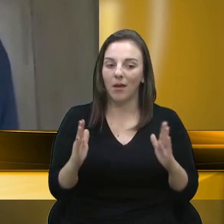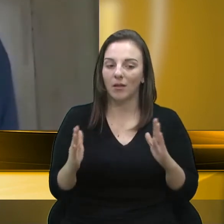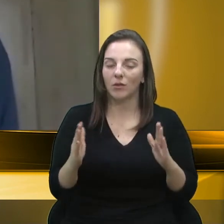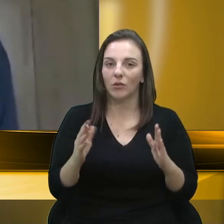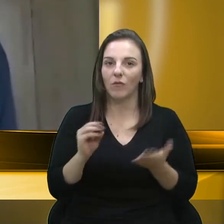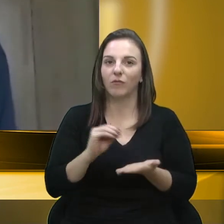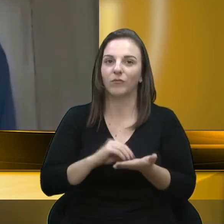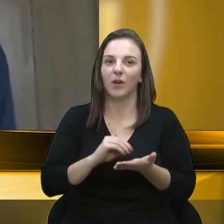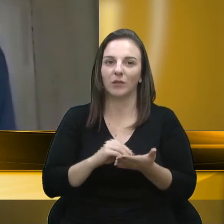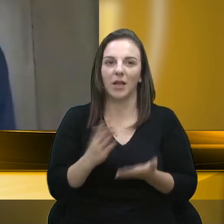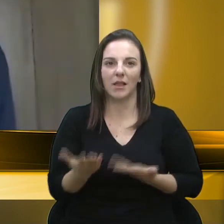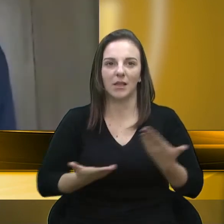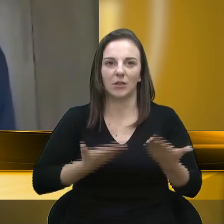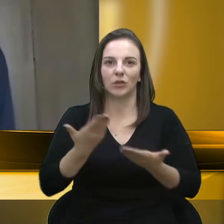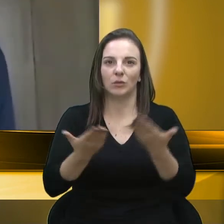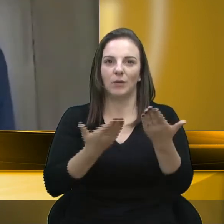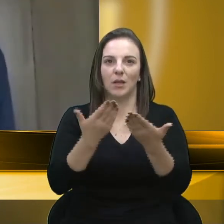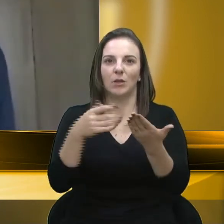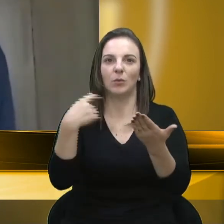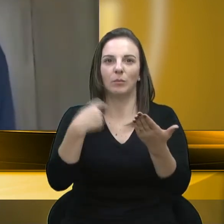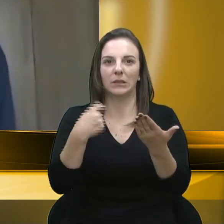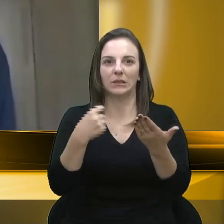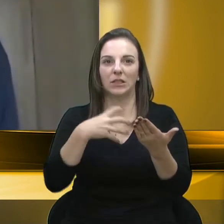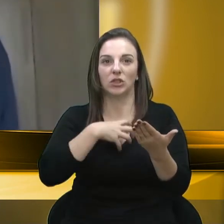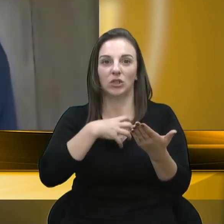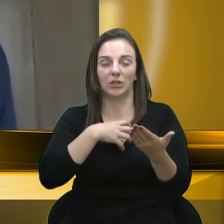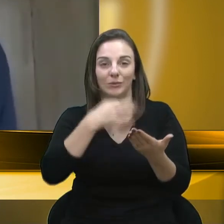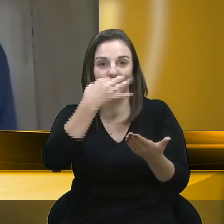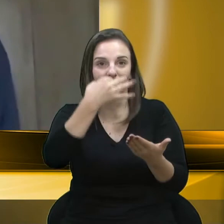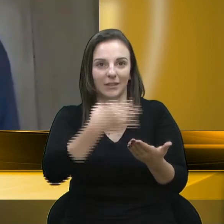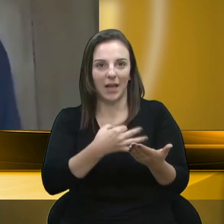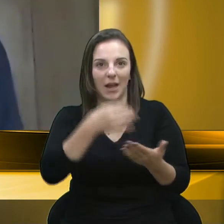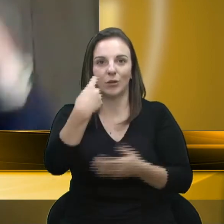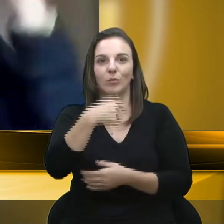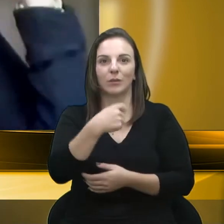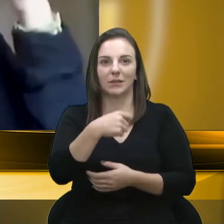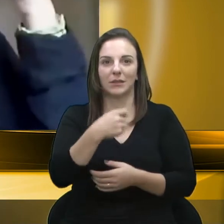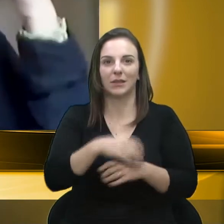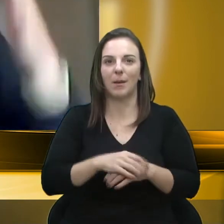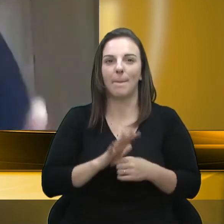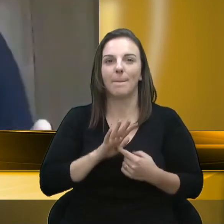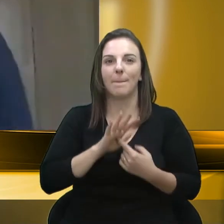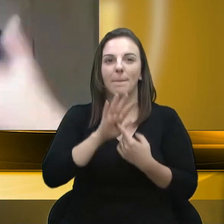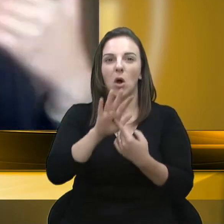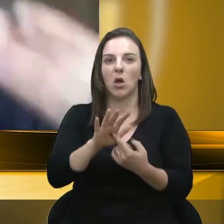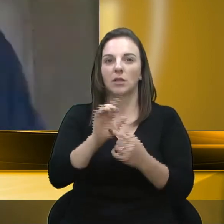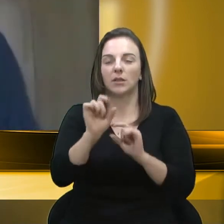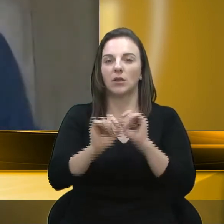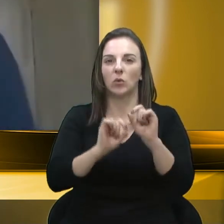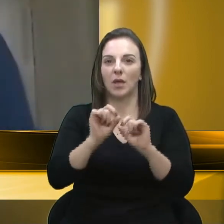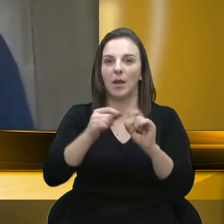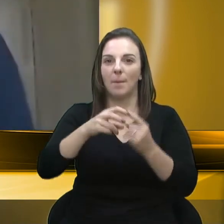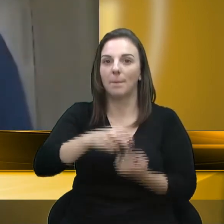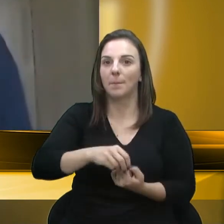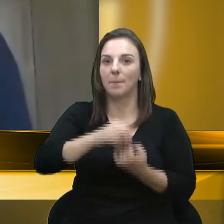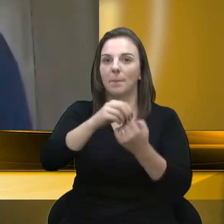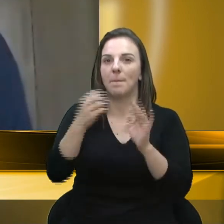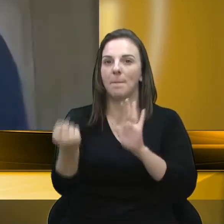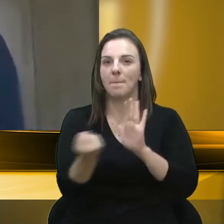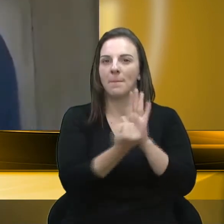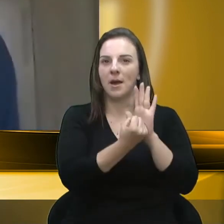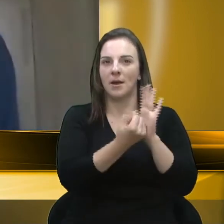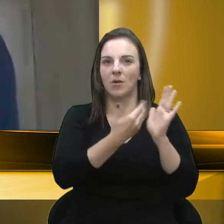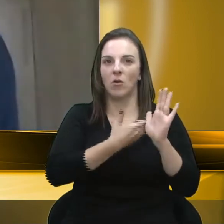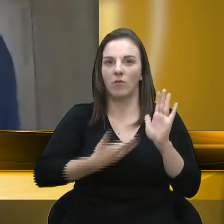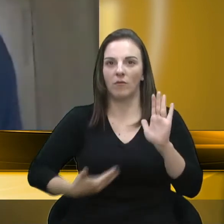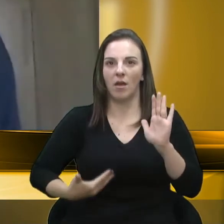atendimento realizado da forma que deveria ser, expressa que essa principal marca que o governo Adiló quer deixar está